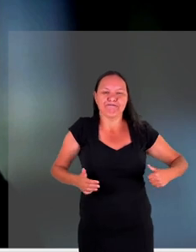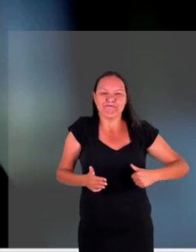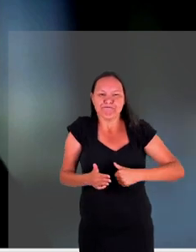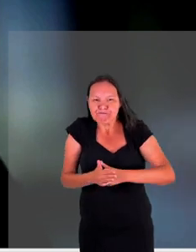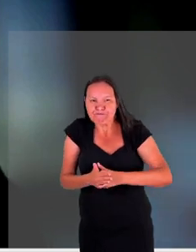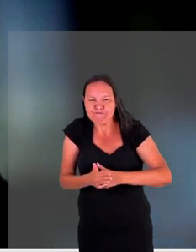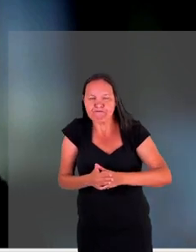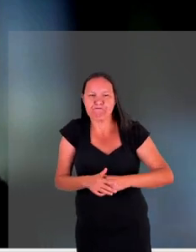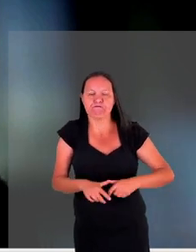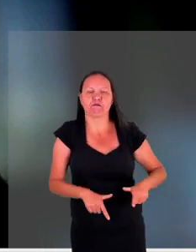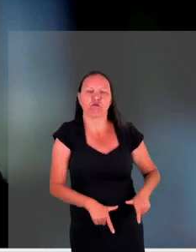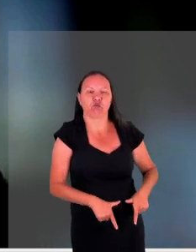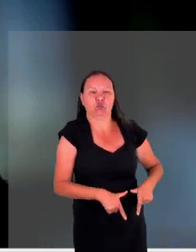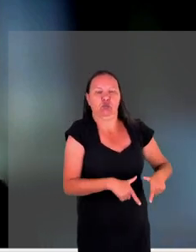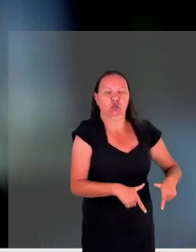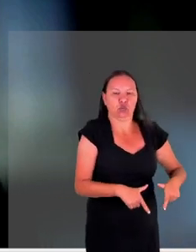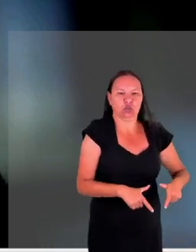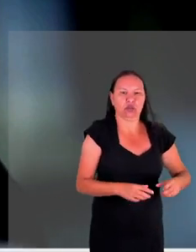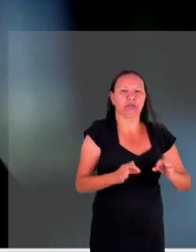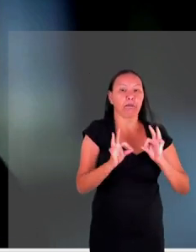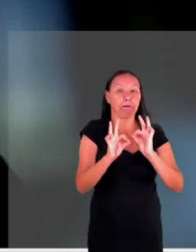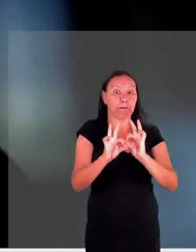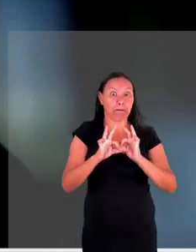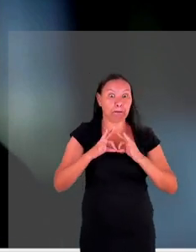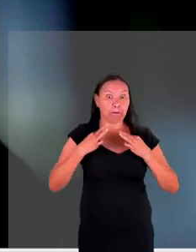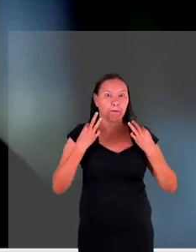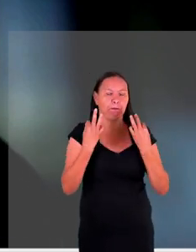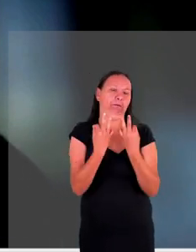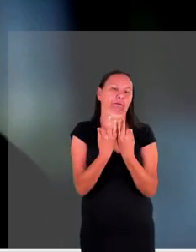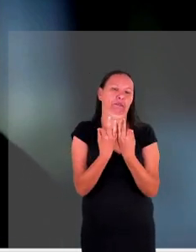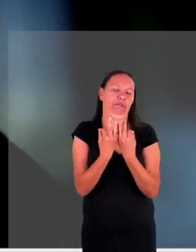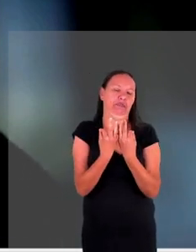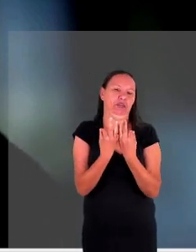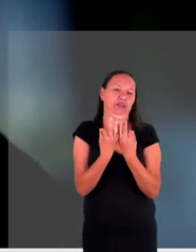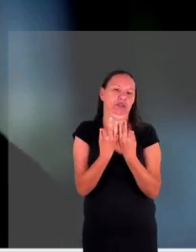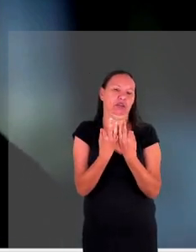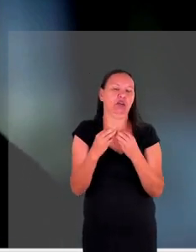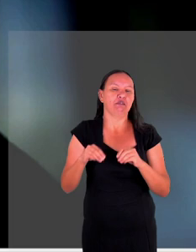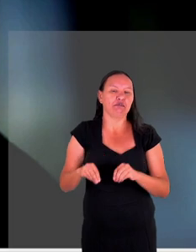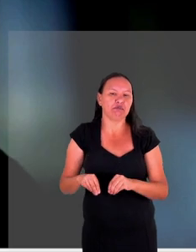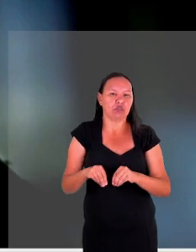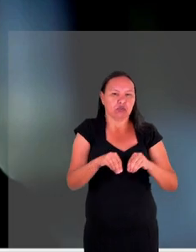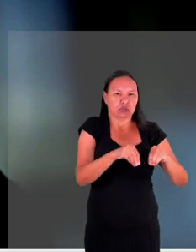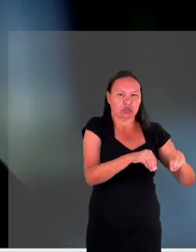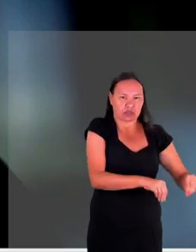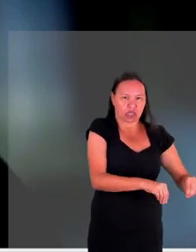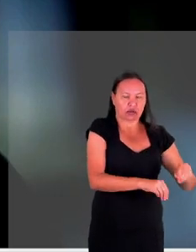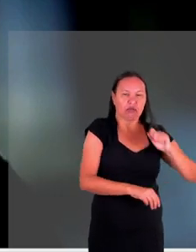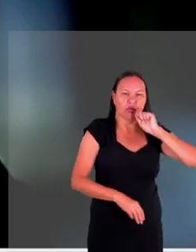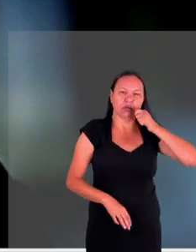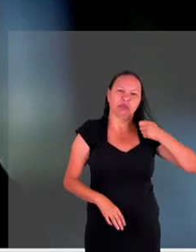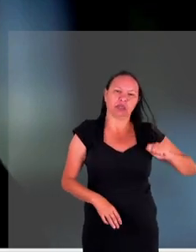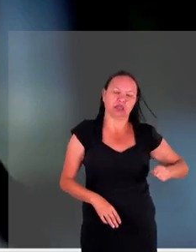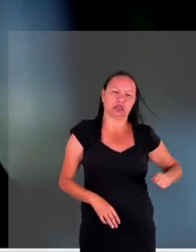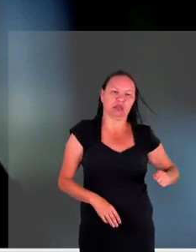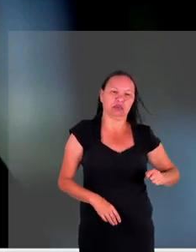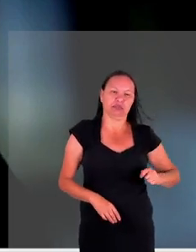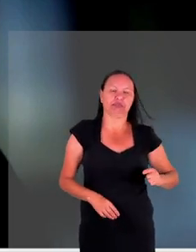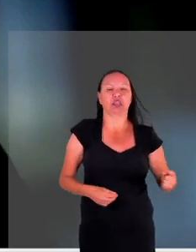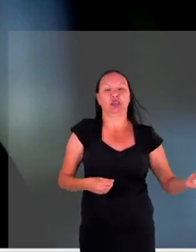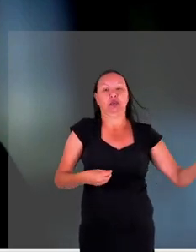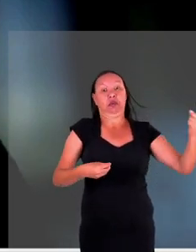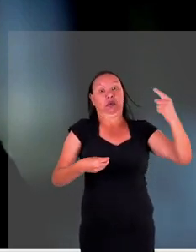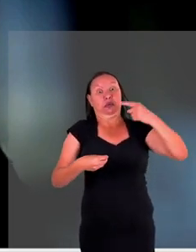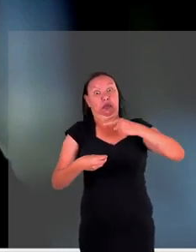do ano passado muitas dessas famílias já retornaram para a Ucrânia e eles querem voltar e querem ficar aqui com os